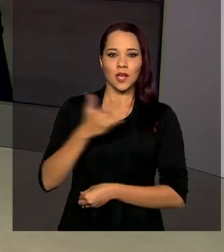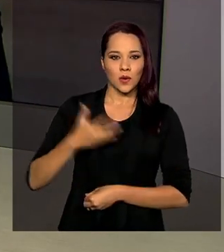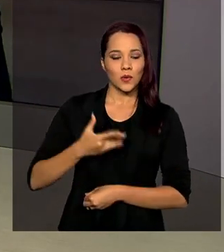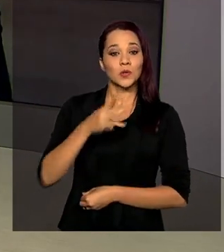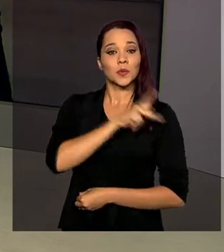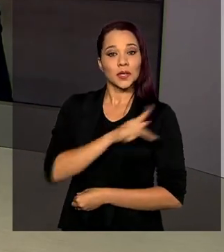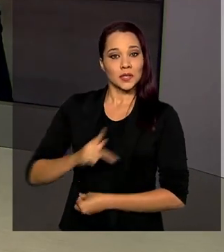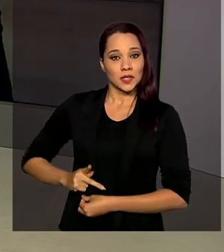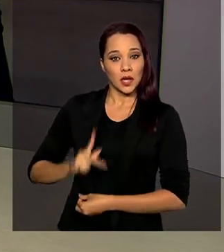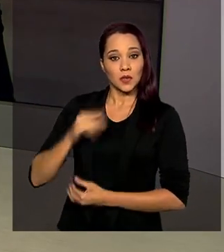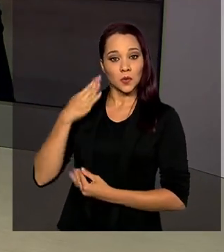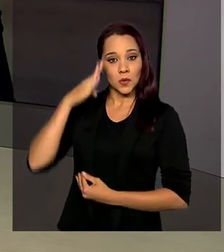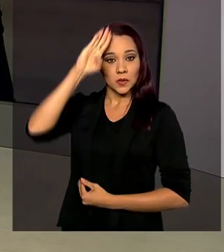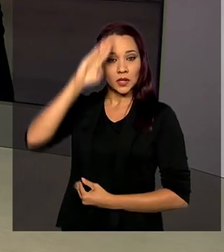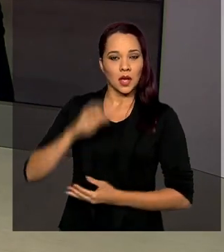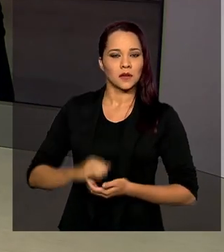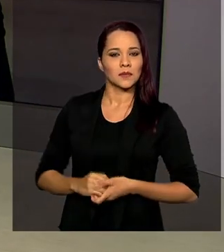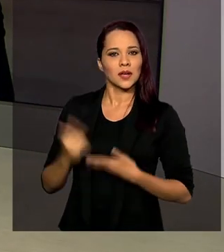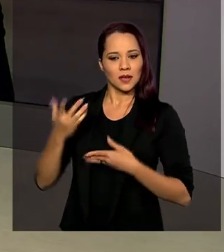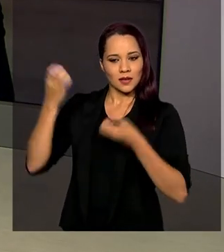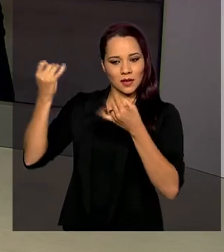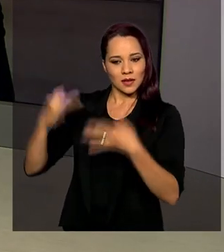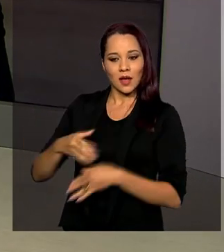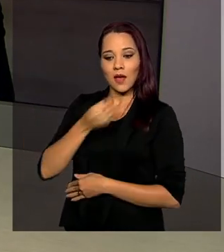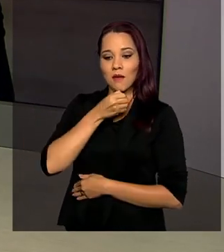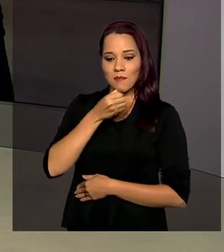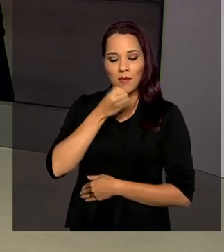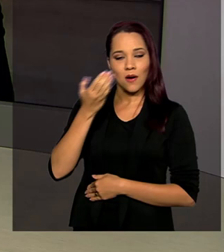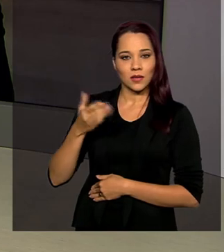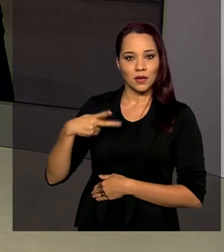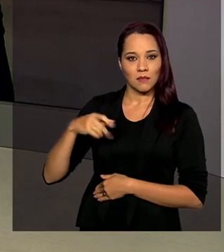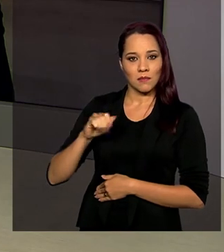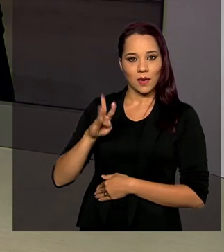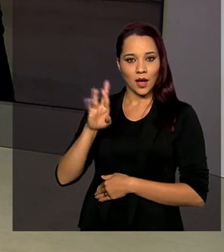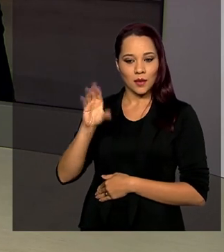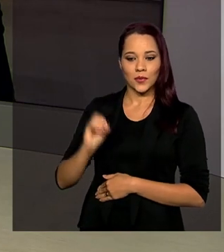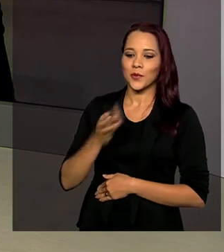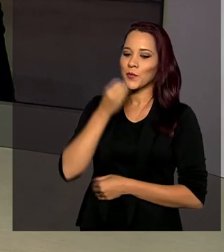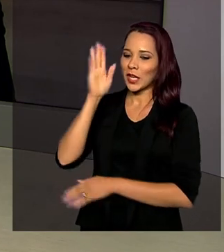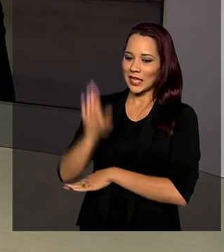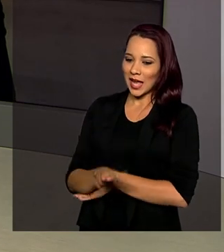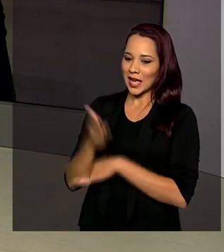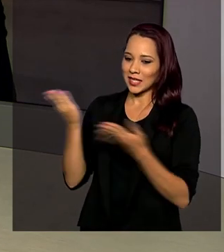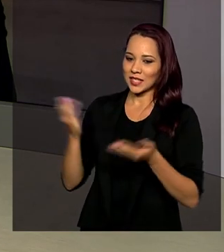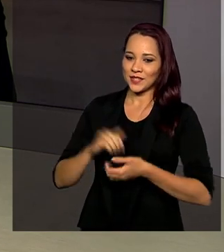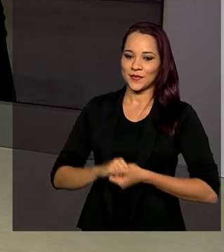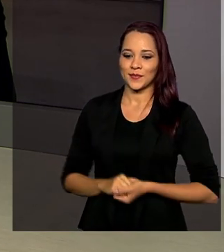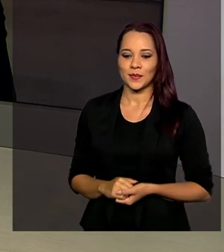do presidente Jair Bolsonaro. Quem está lá é o repórter Pablo Mundin. Olá, Pablo, boa tarde aí.